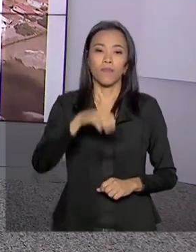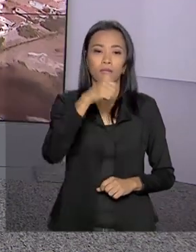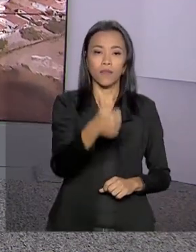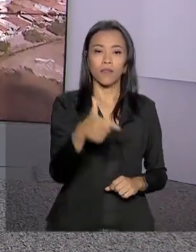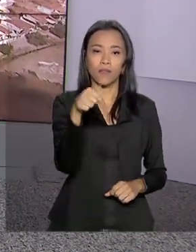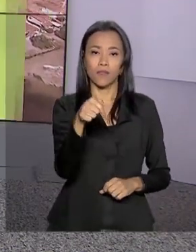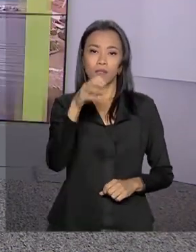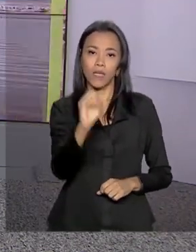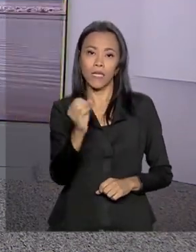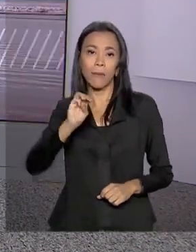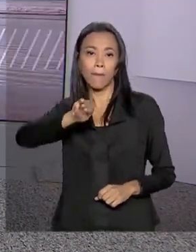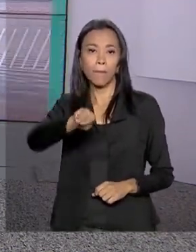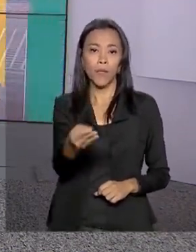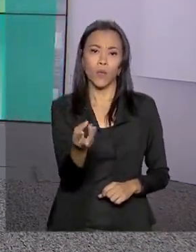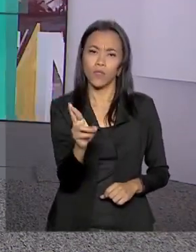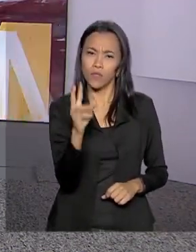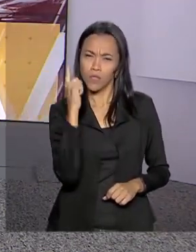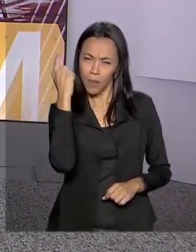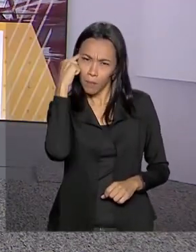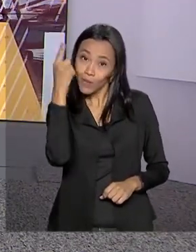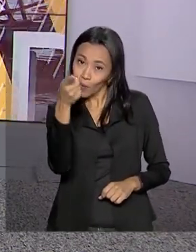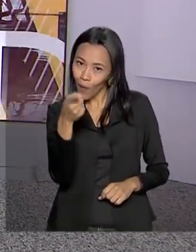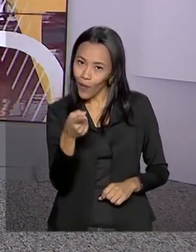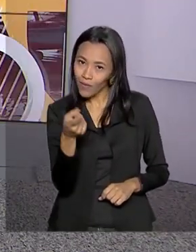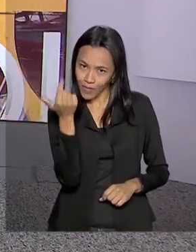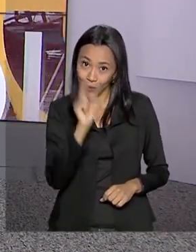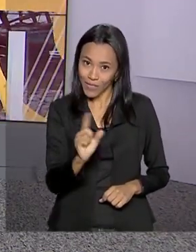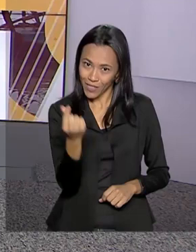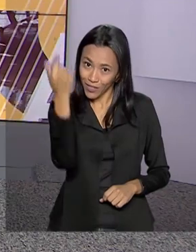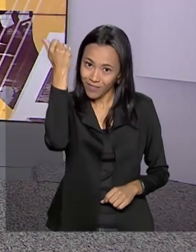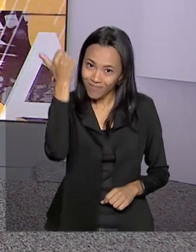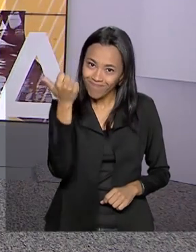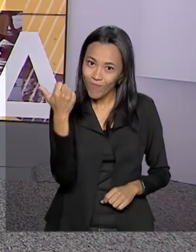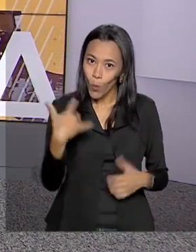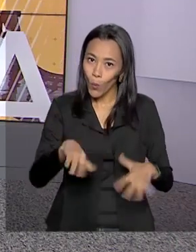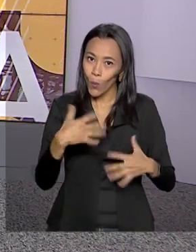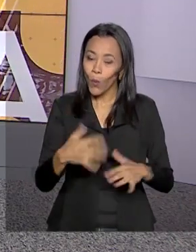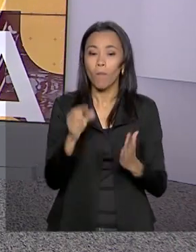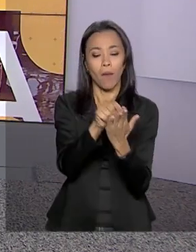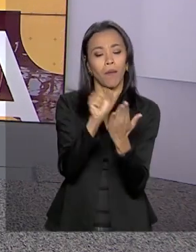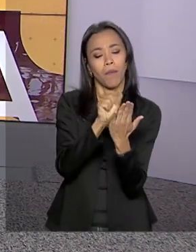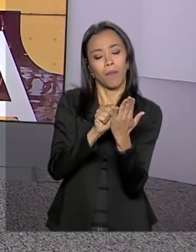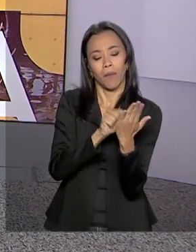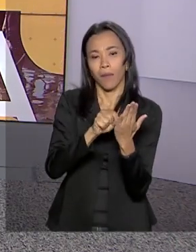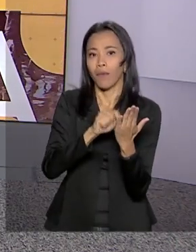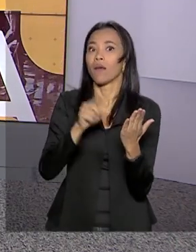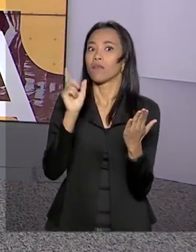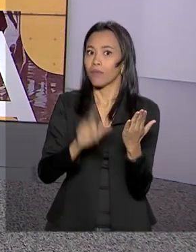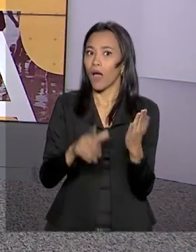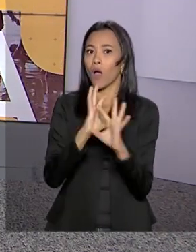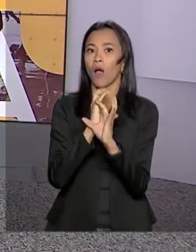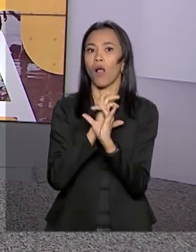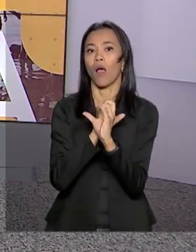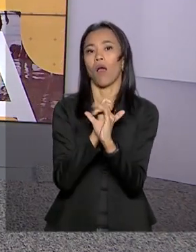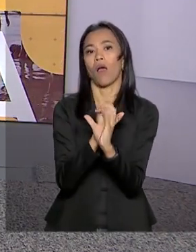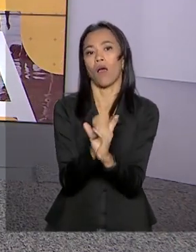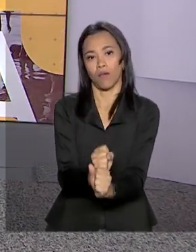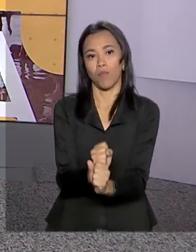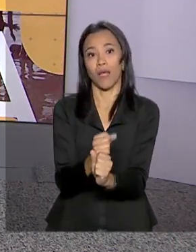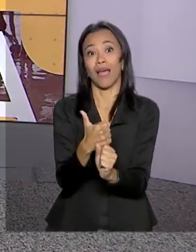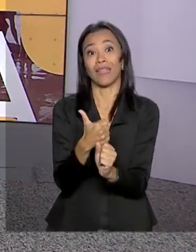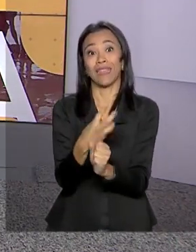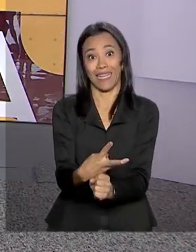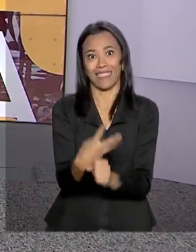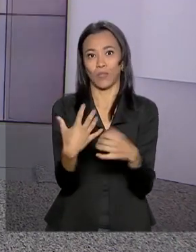170 milhões de reais. Já pensou no que pode ser feito com toda essa fortuna? Pois é, a Mega Sena está acumulada a 13 concursos. Vamos então a São